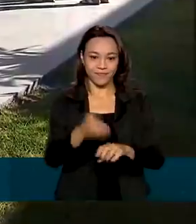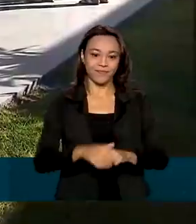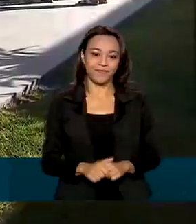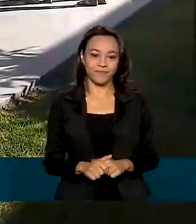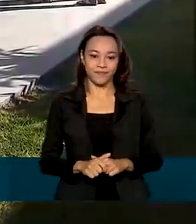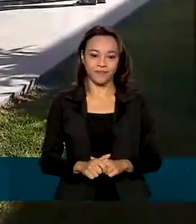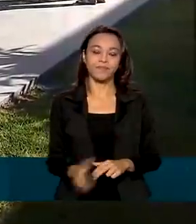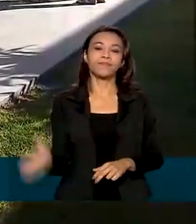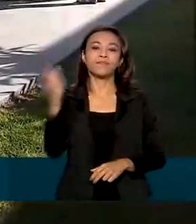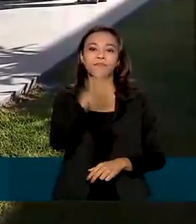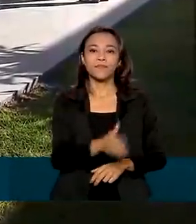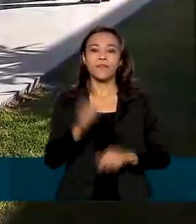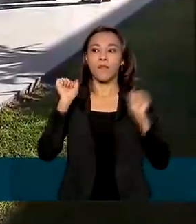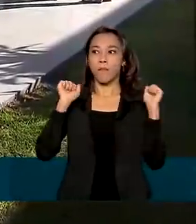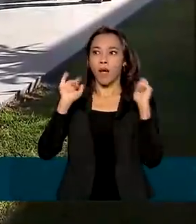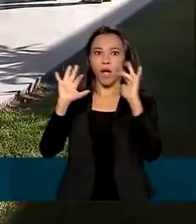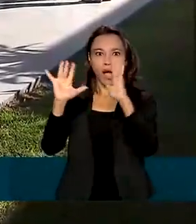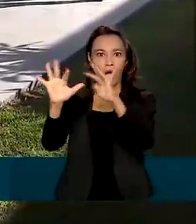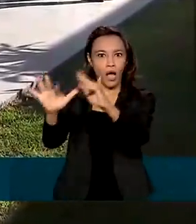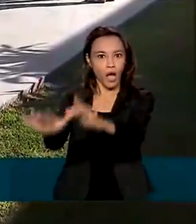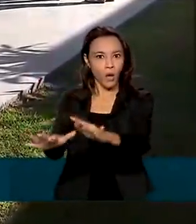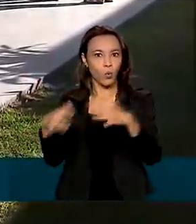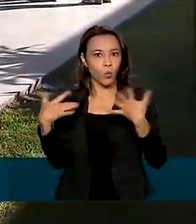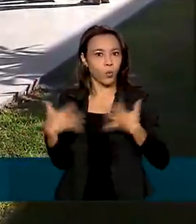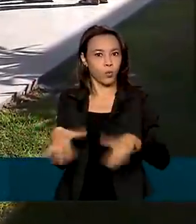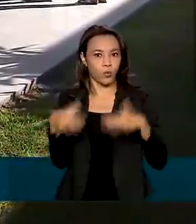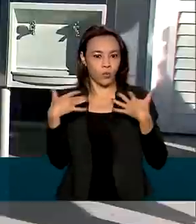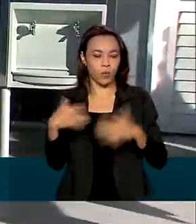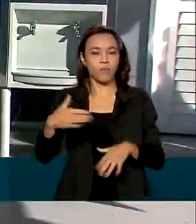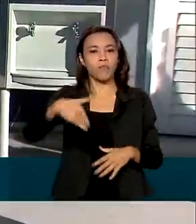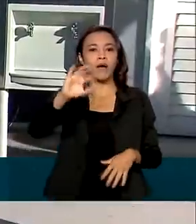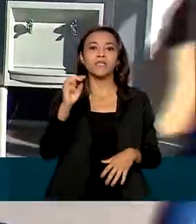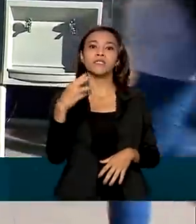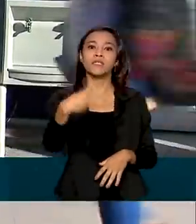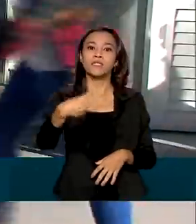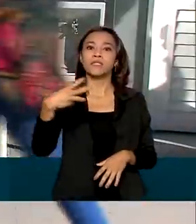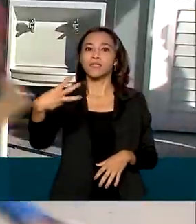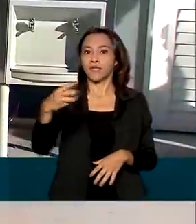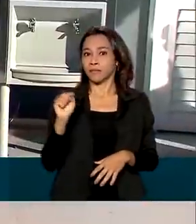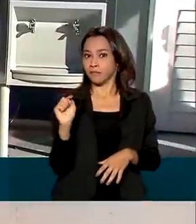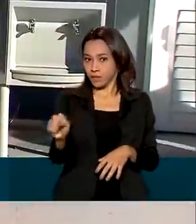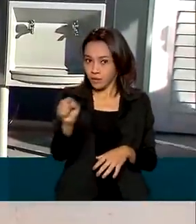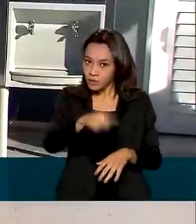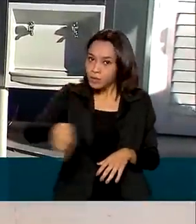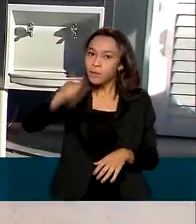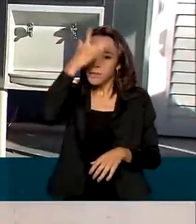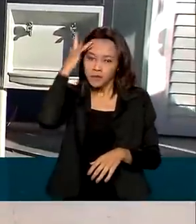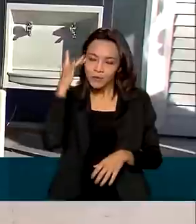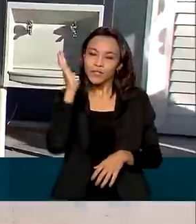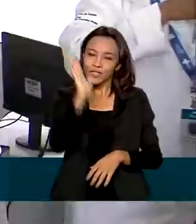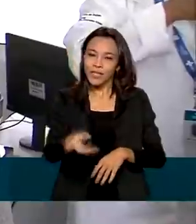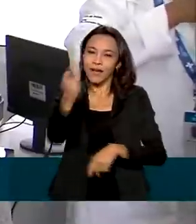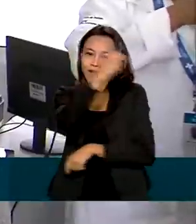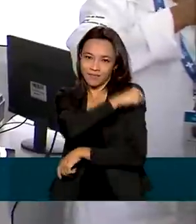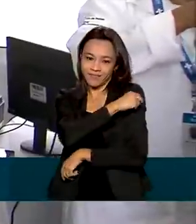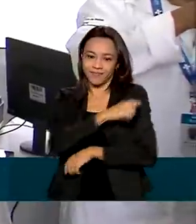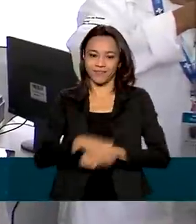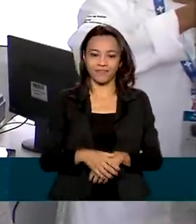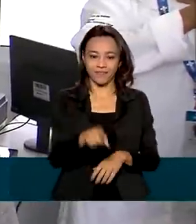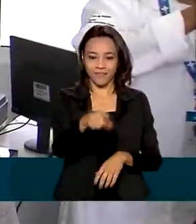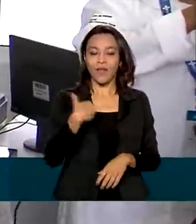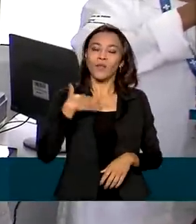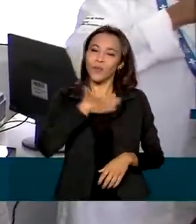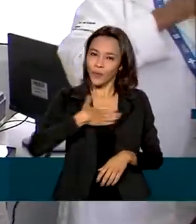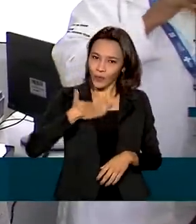A busca foi maior do que a prevista e mais de 33 mil pessoas receberam a vacina na Maré. Estou gostando